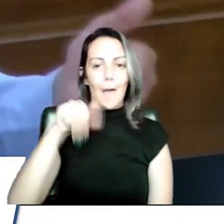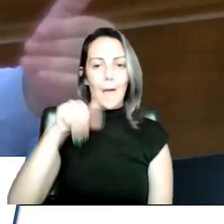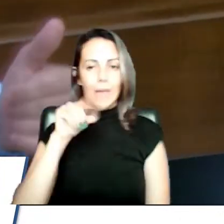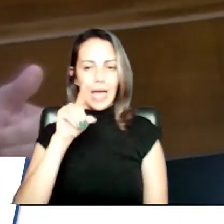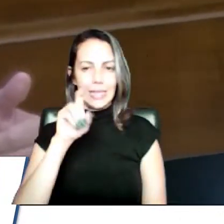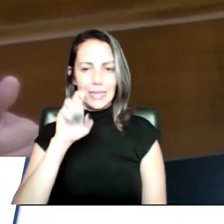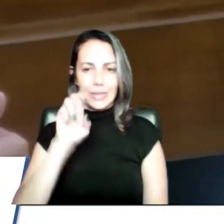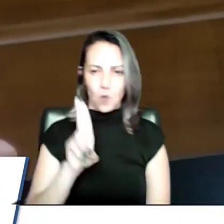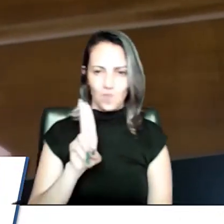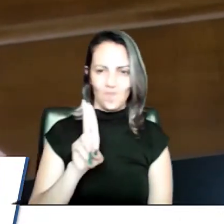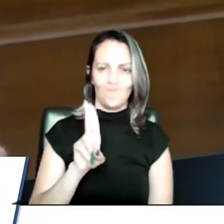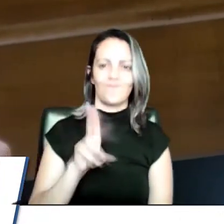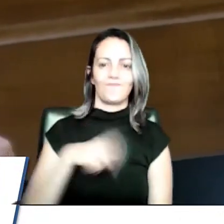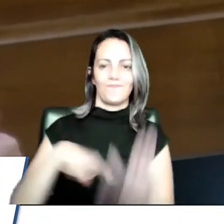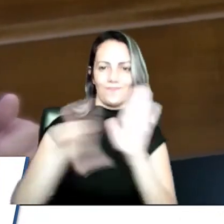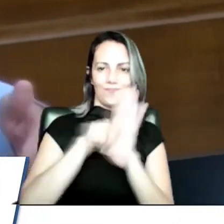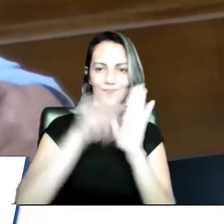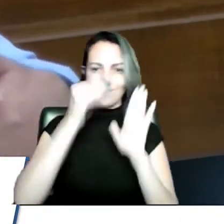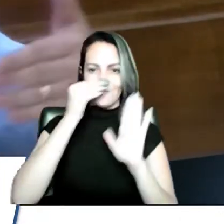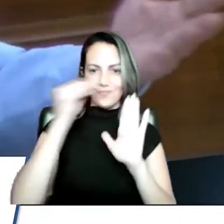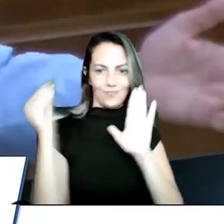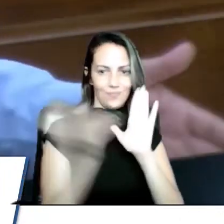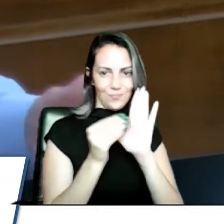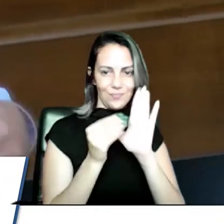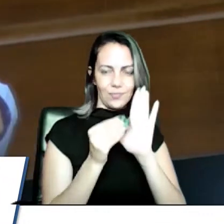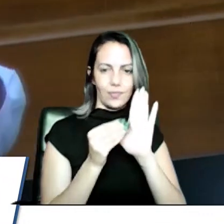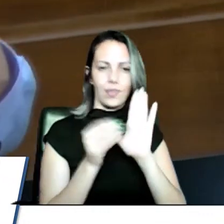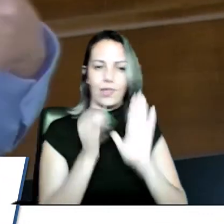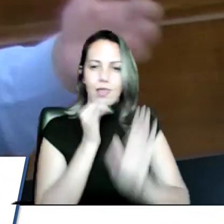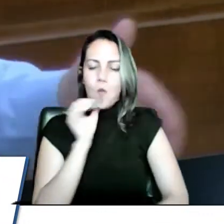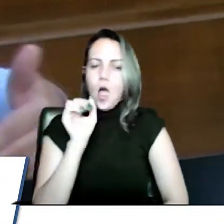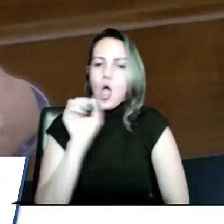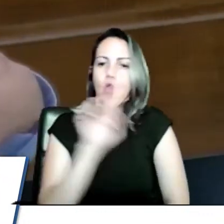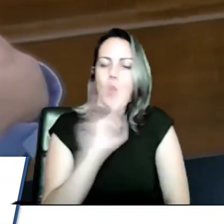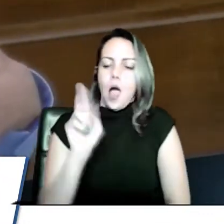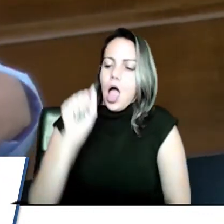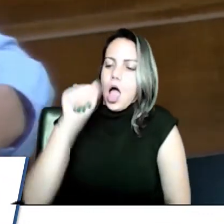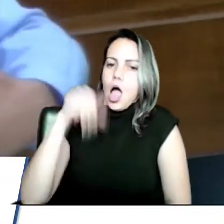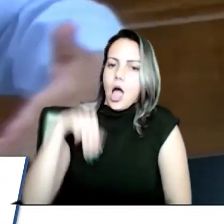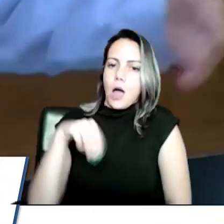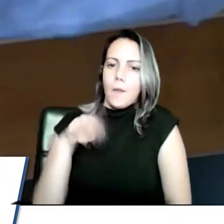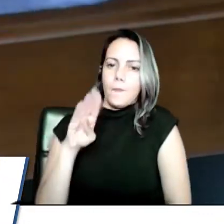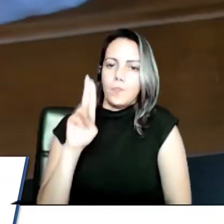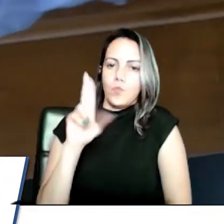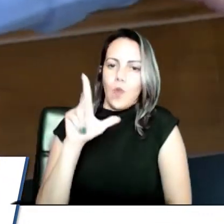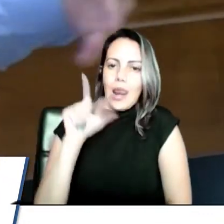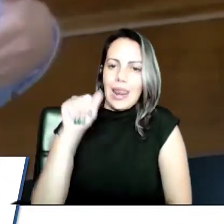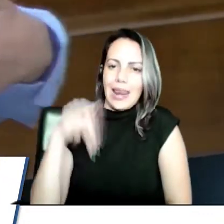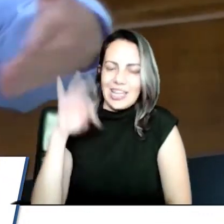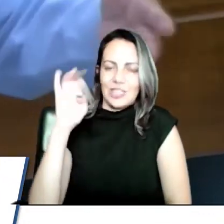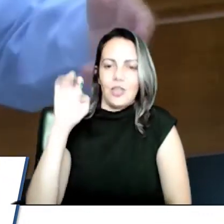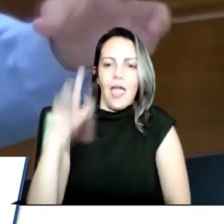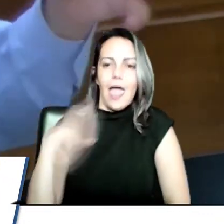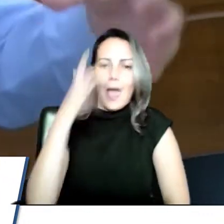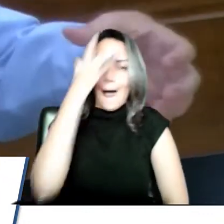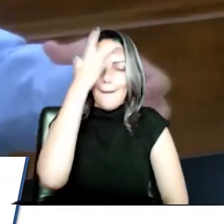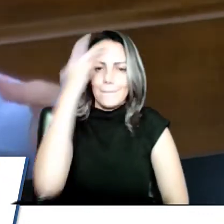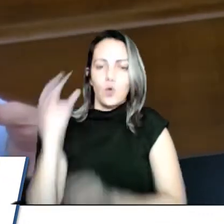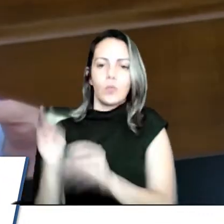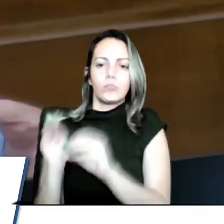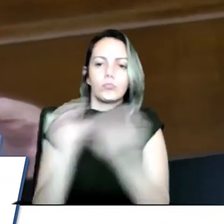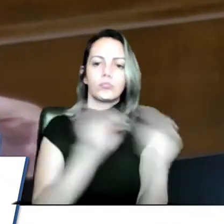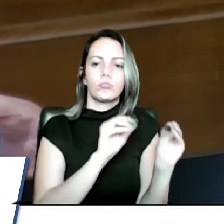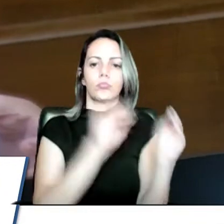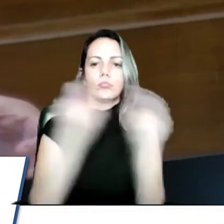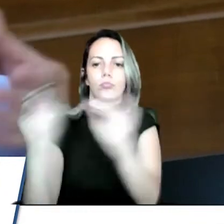que a gente vê que o significado de ambulante é a pessoa que se locomove, que migra, que ela anda, não fica parada